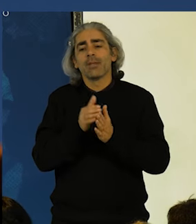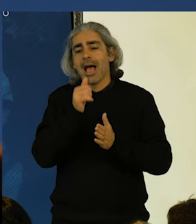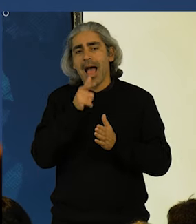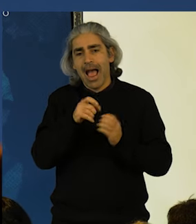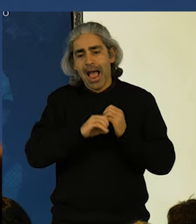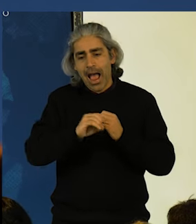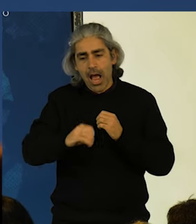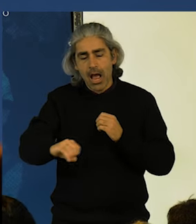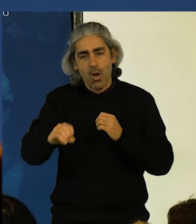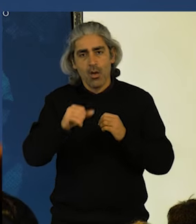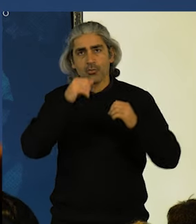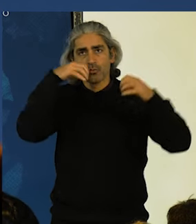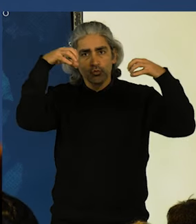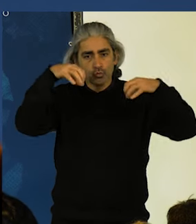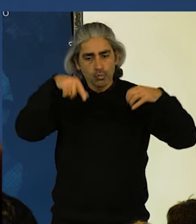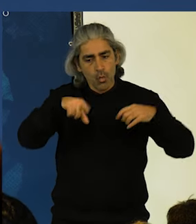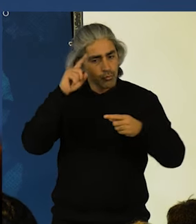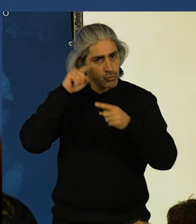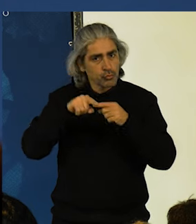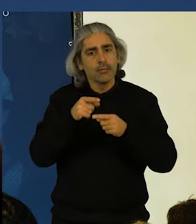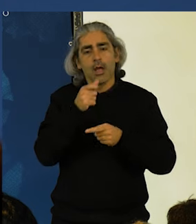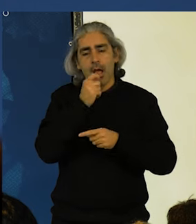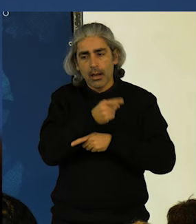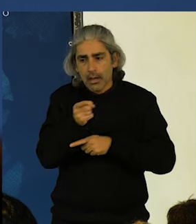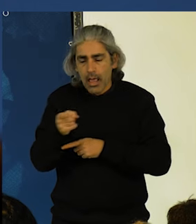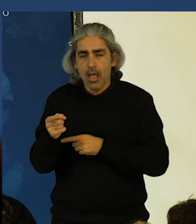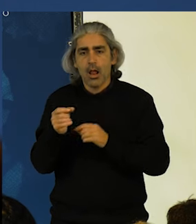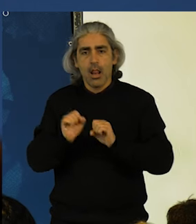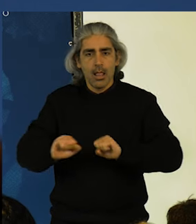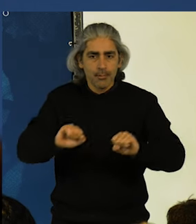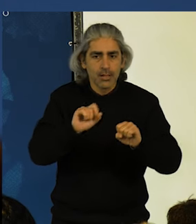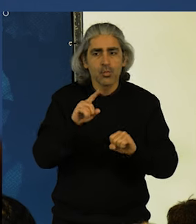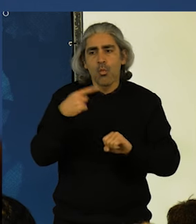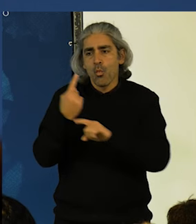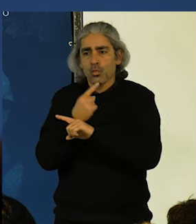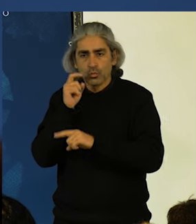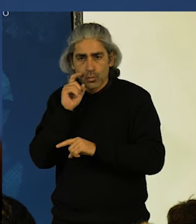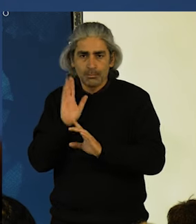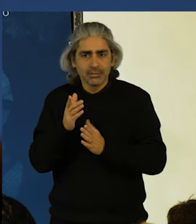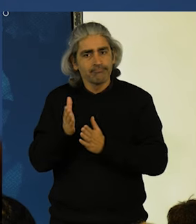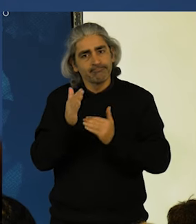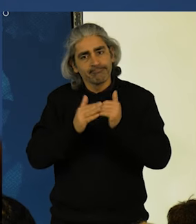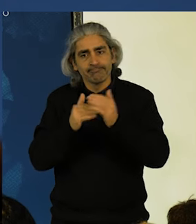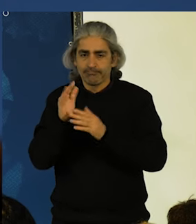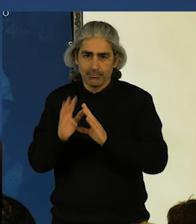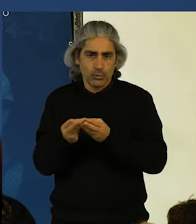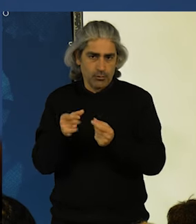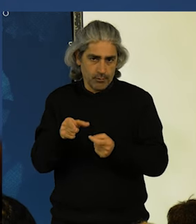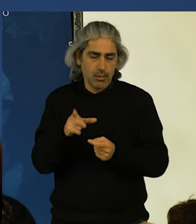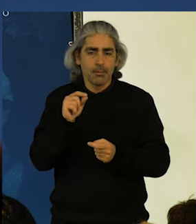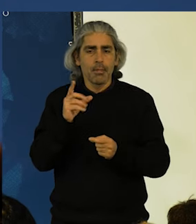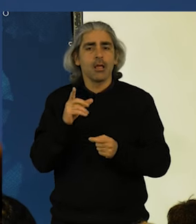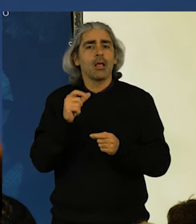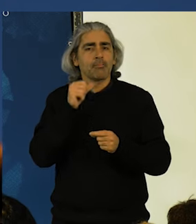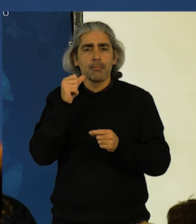e das águas pluviais, para regas, limpezas e outros usos seguros. É preciso fazer esse caminho. Mais longe ainda de concretização